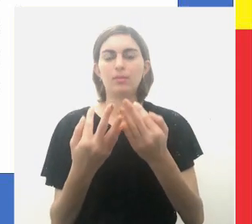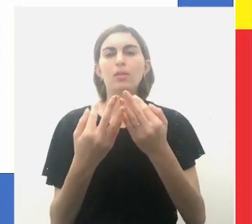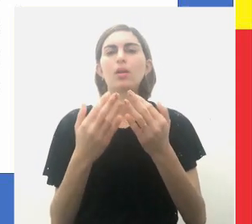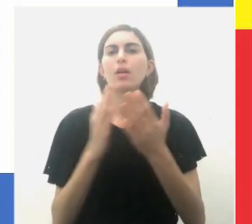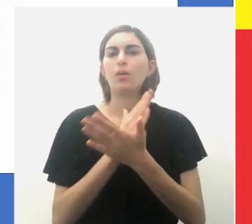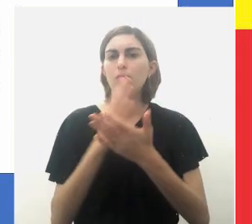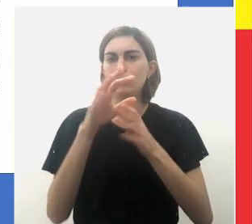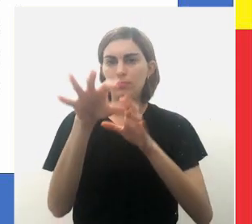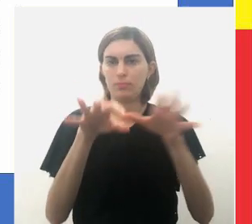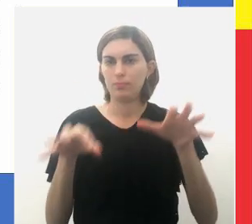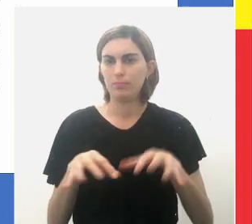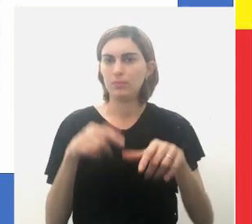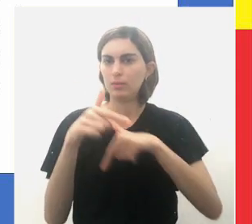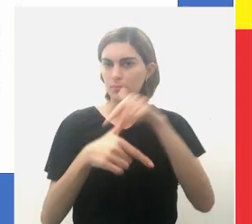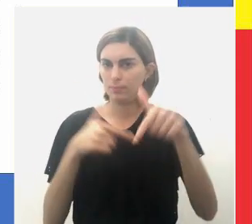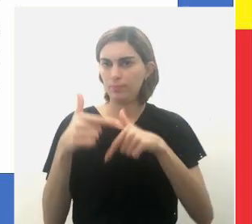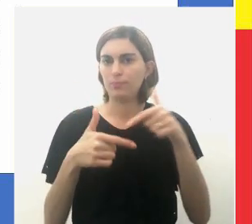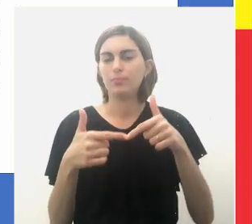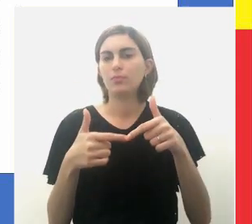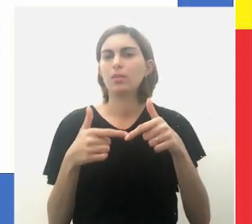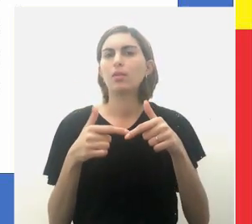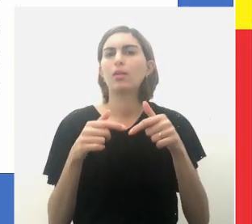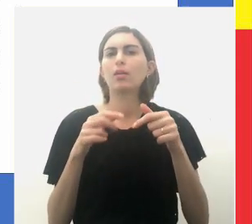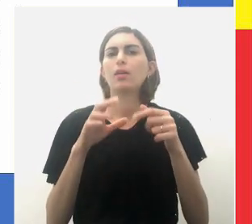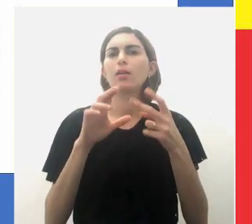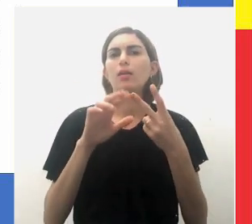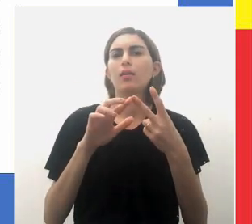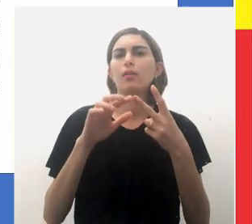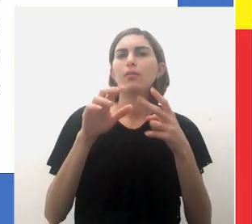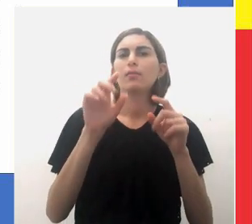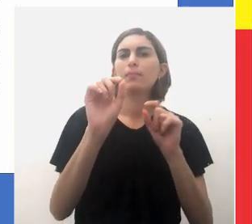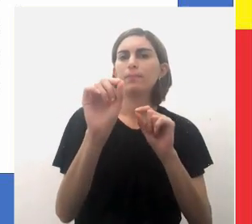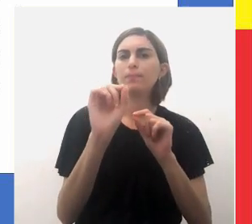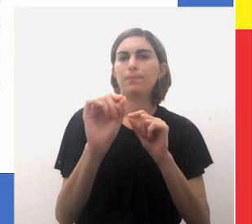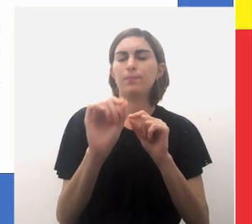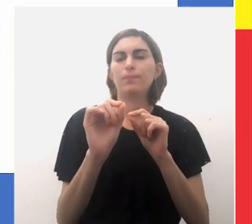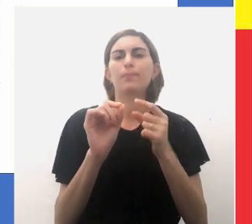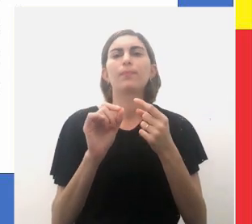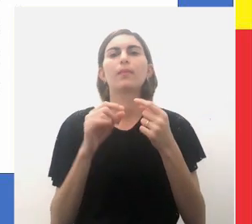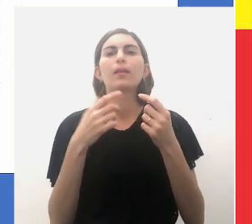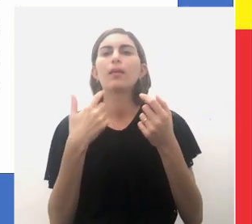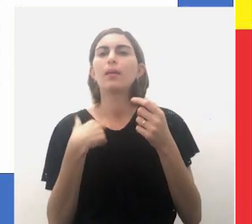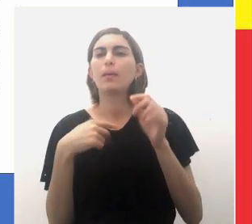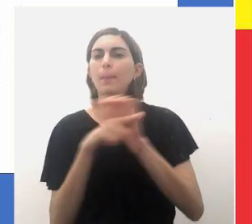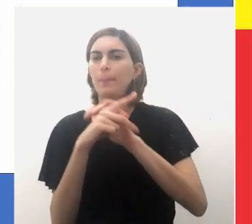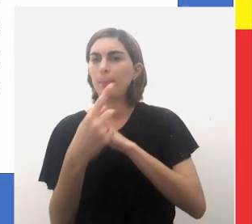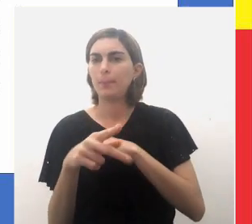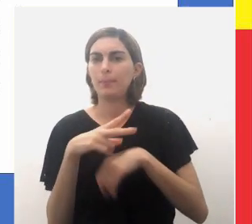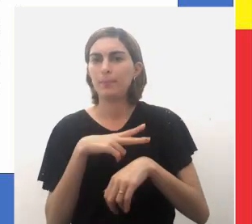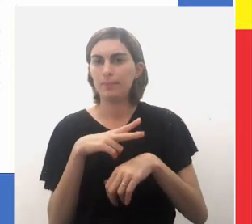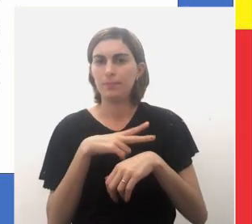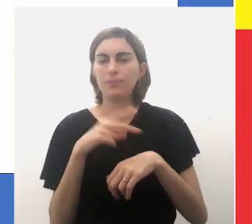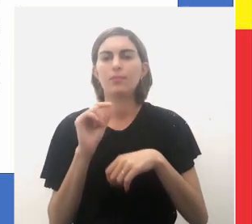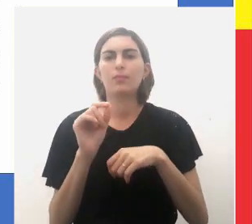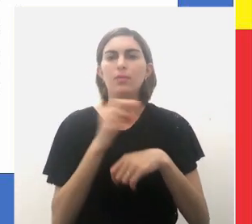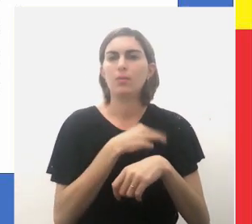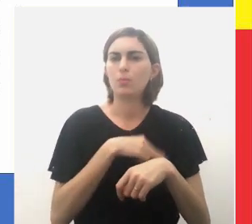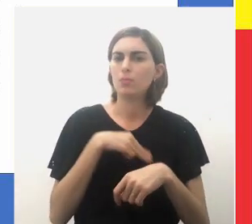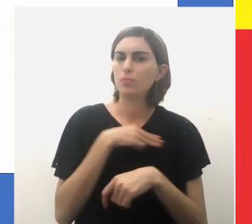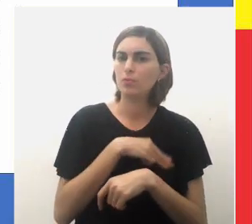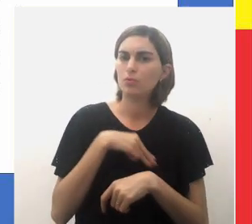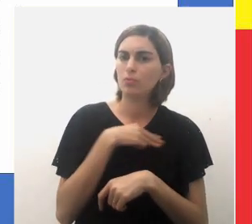específico, as aldeias do serviço real da Câmara, não é isso? De particular e de